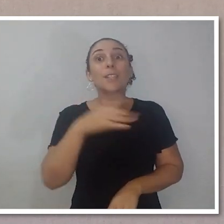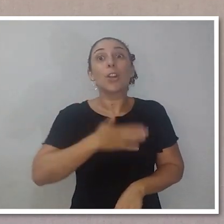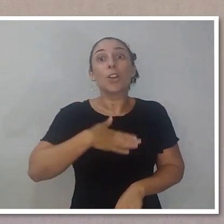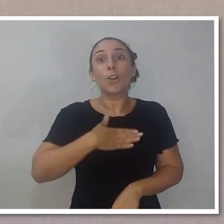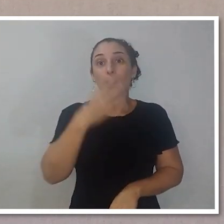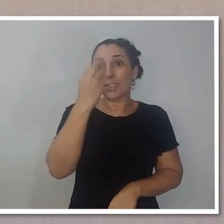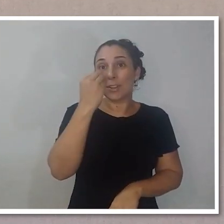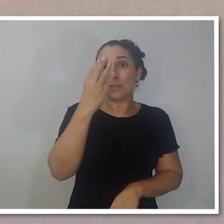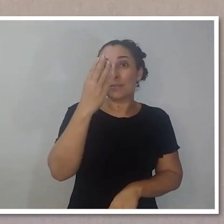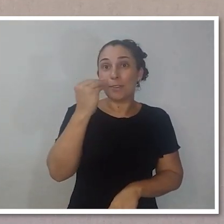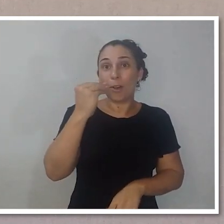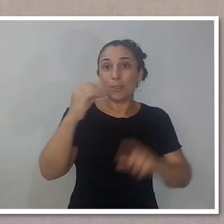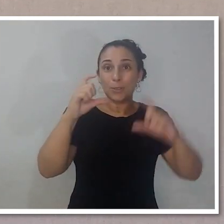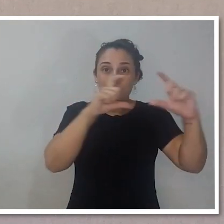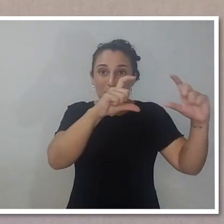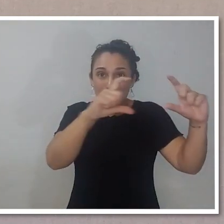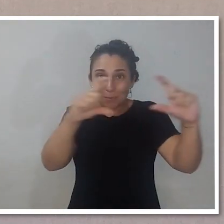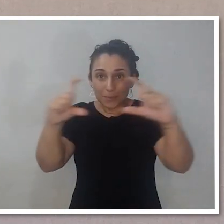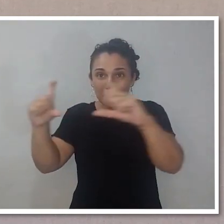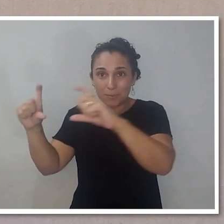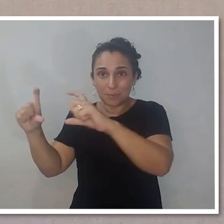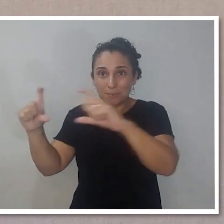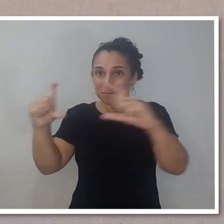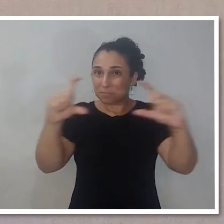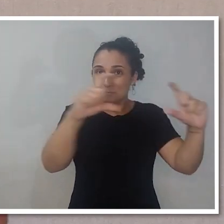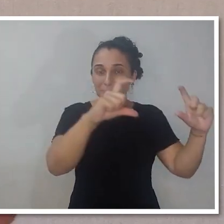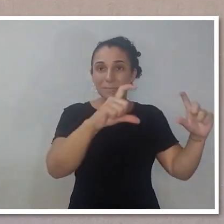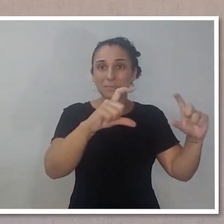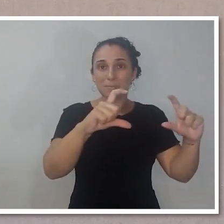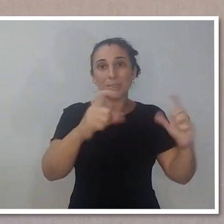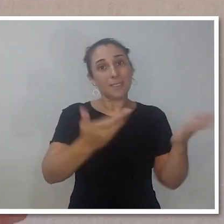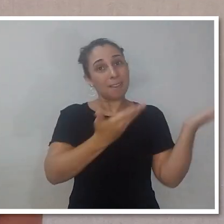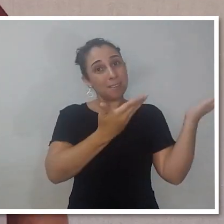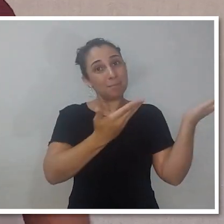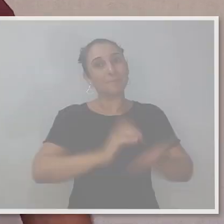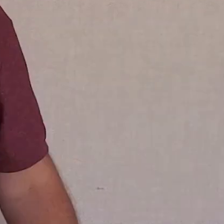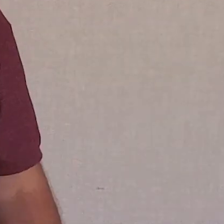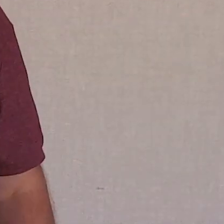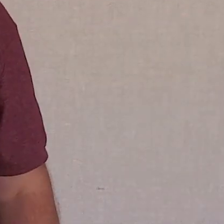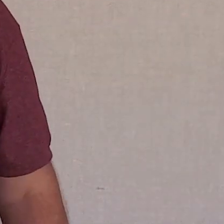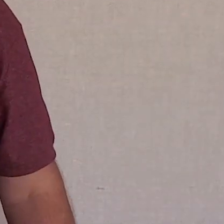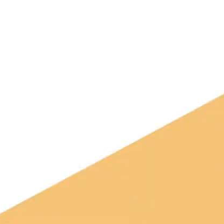principalmente para quem gosta de fazer fotografia panorâmica. Está aí.